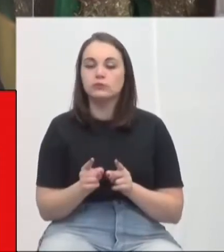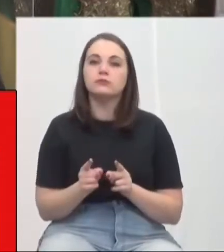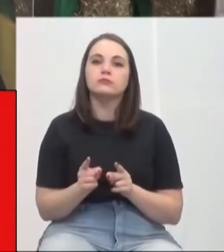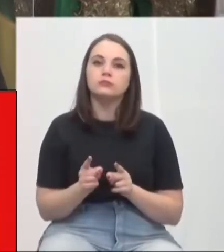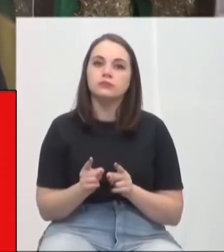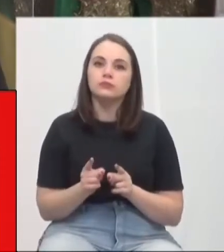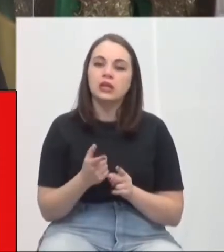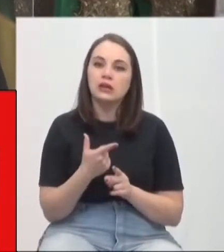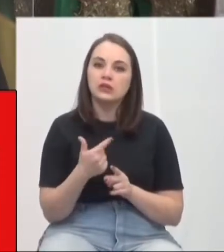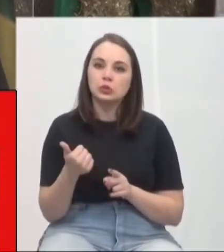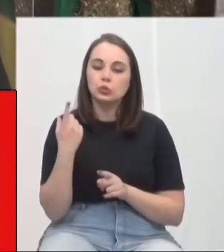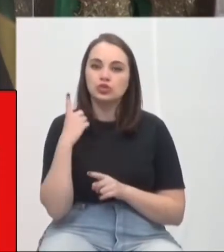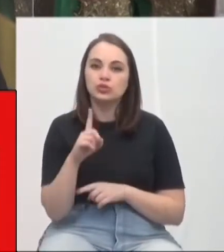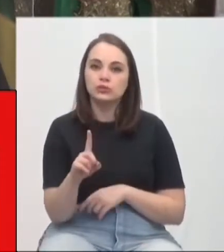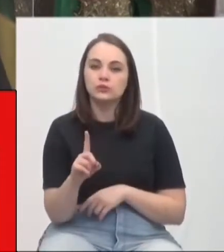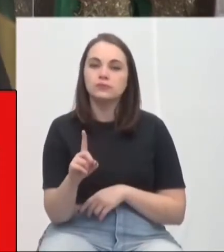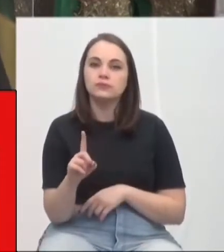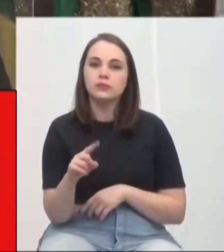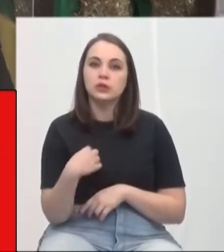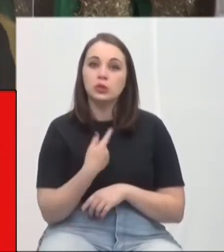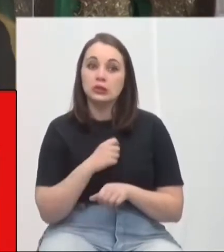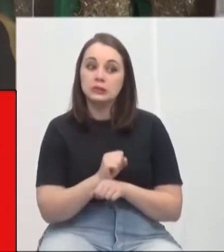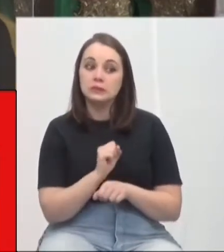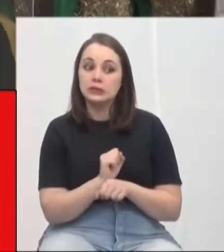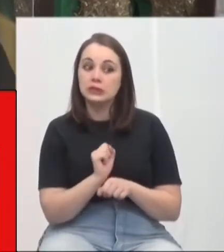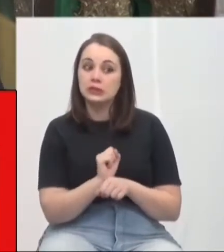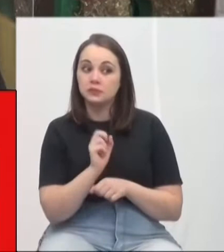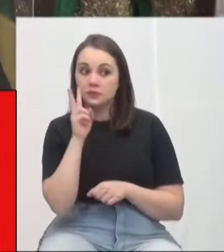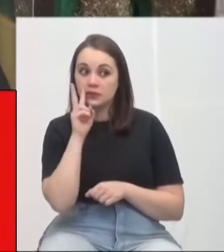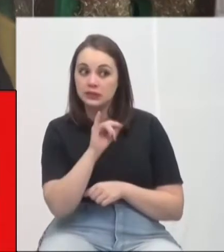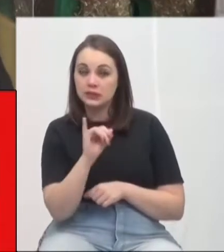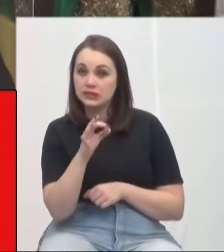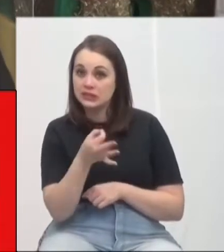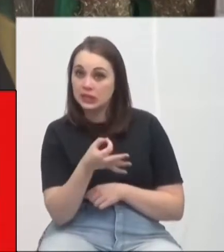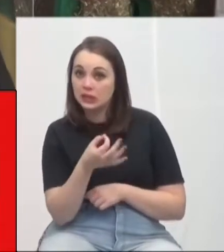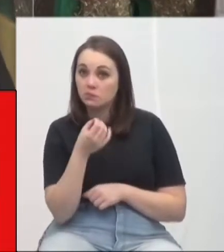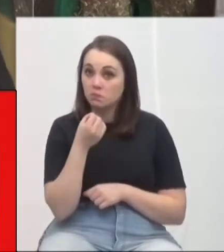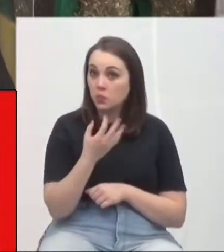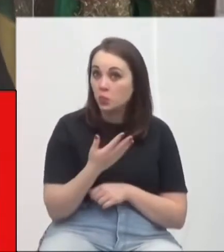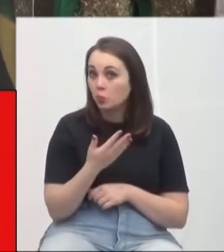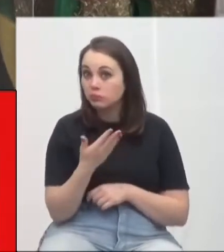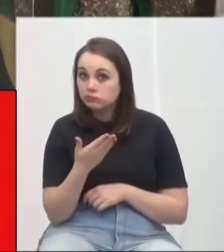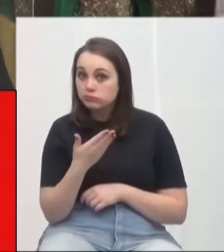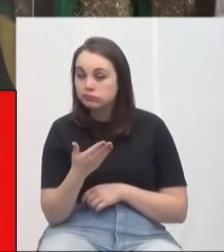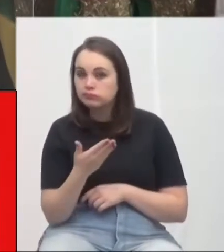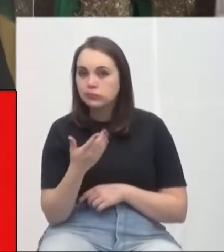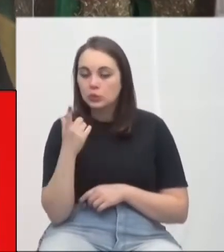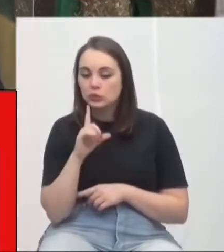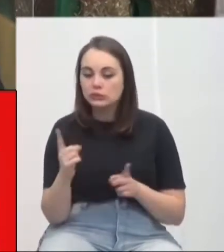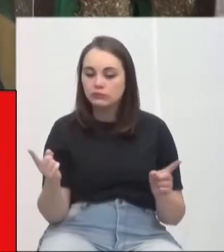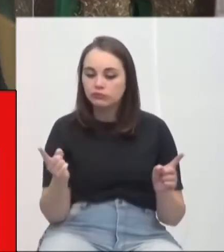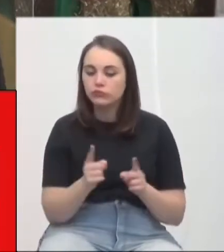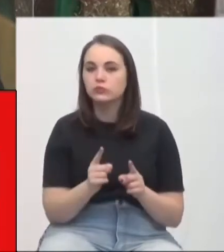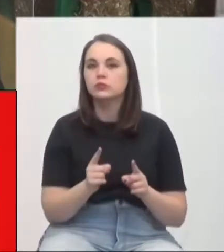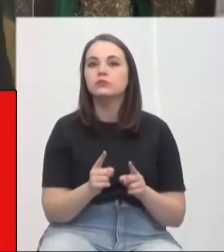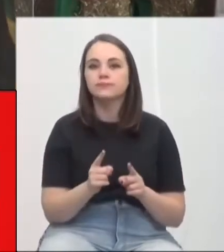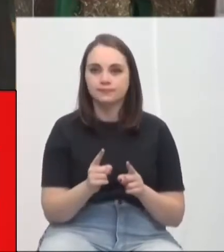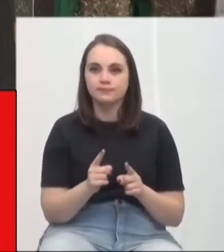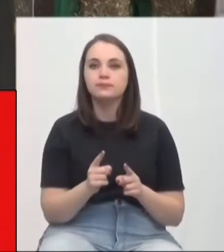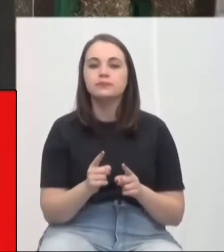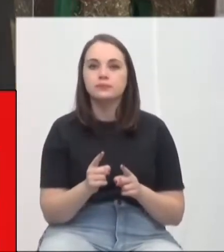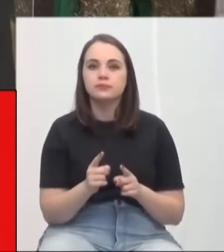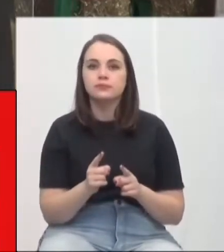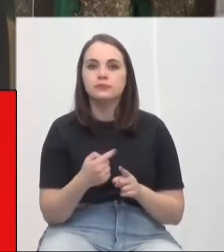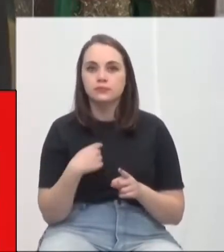já está em 21 dias. Estamos aguardando ainda uma determinação do Ministério da Saúde para que diminua, para quem fez essa vacina,